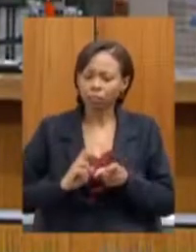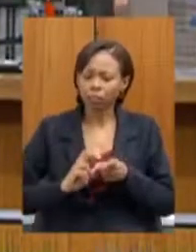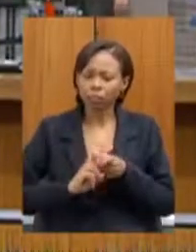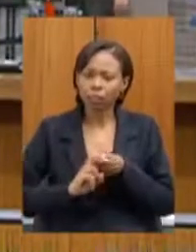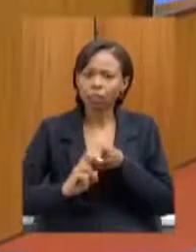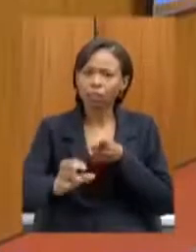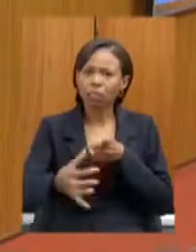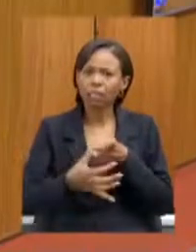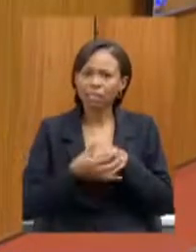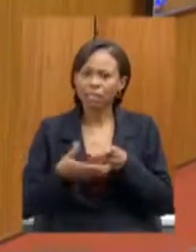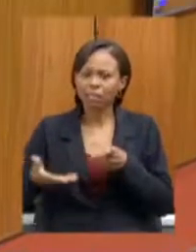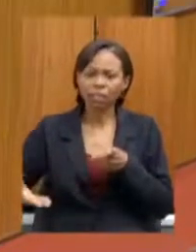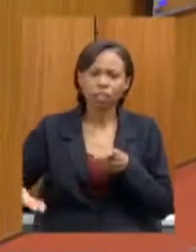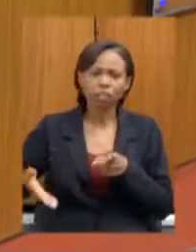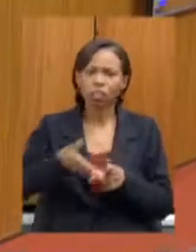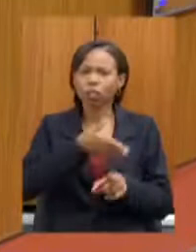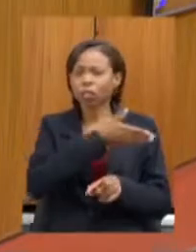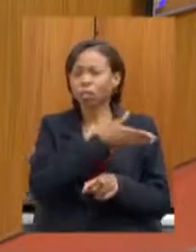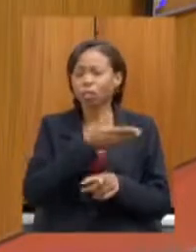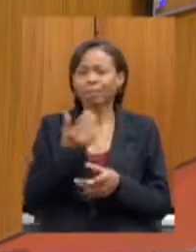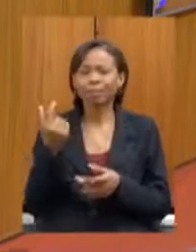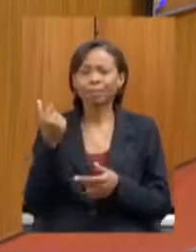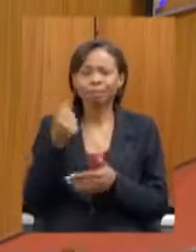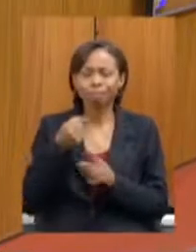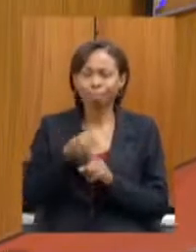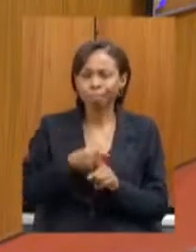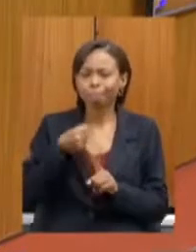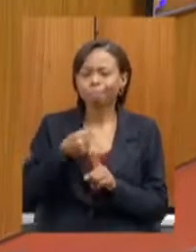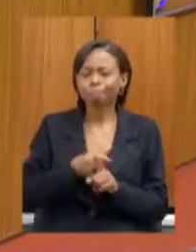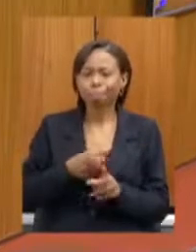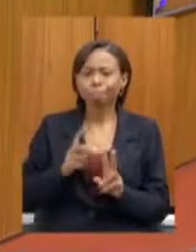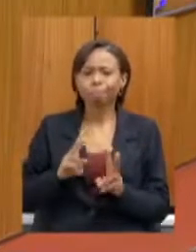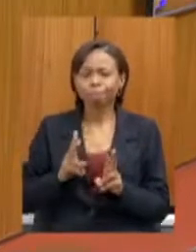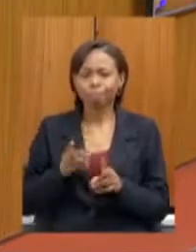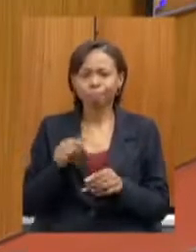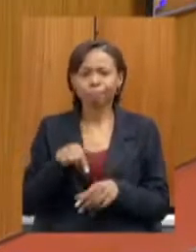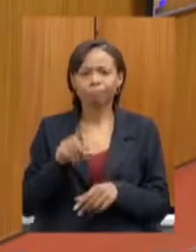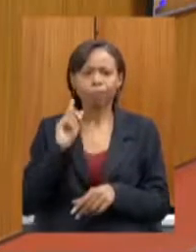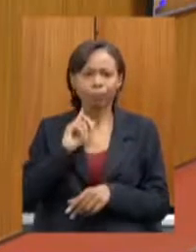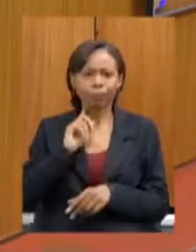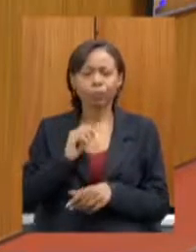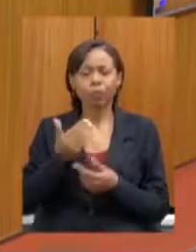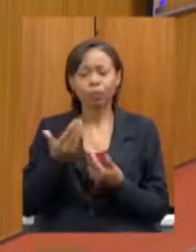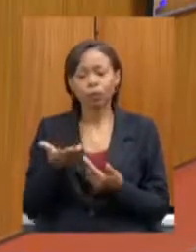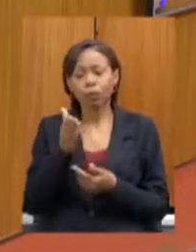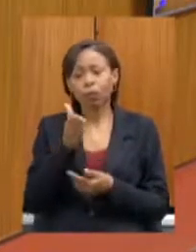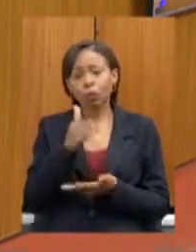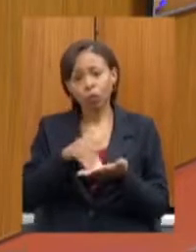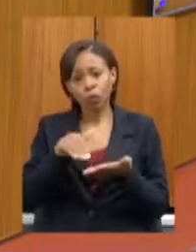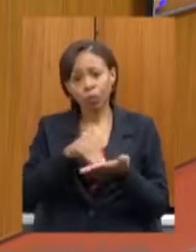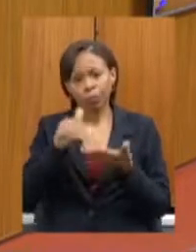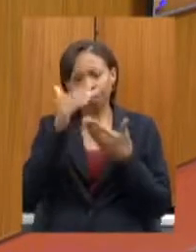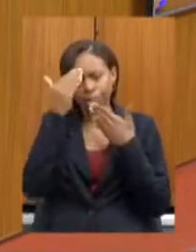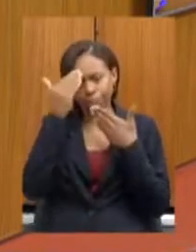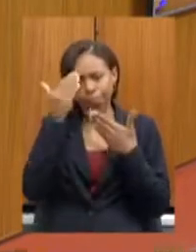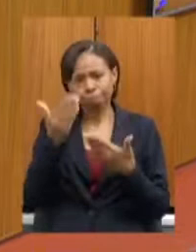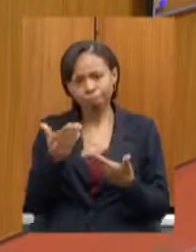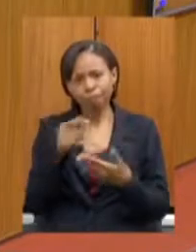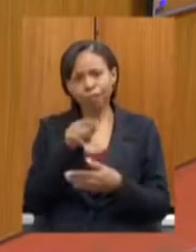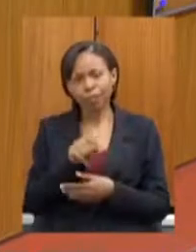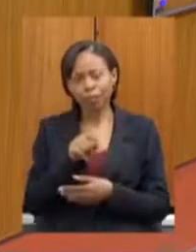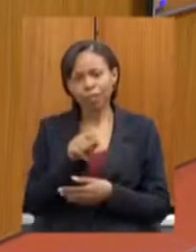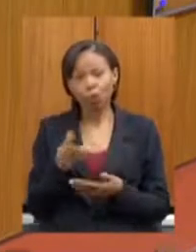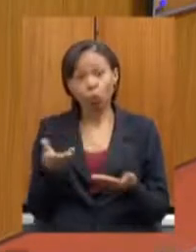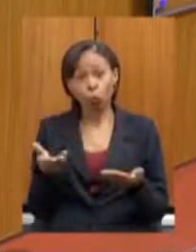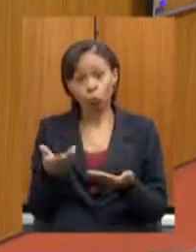hoje, para que a gente possa manter. Queria agradecer muito o secretário. Eu considero hoje, junto com o presidente da